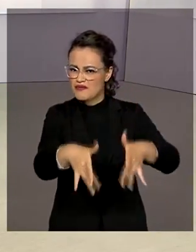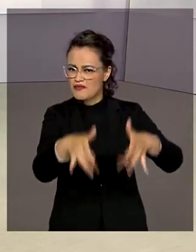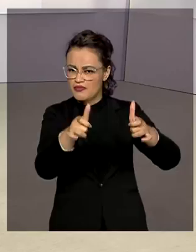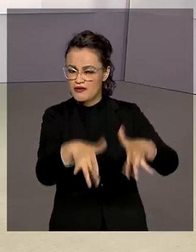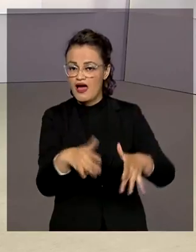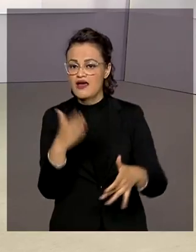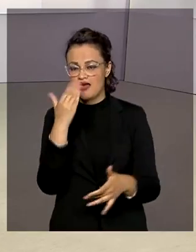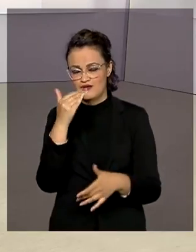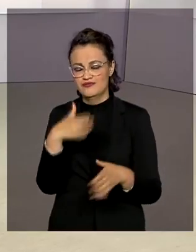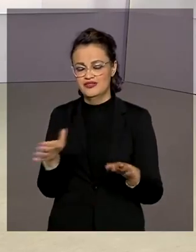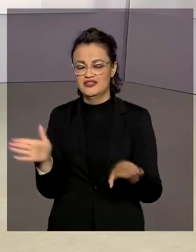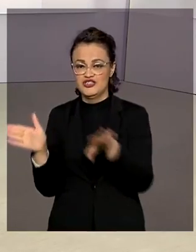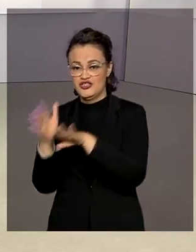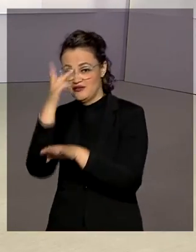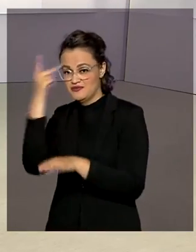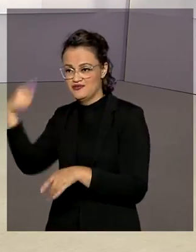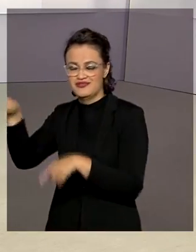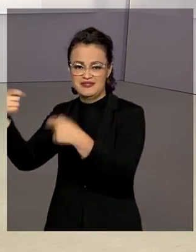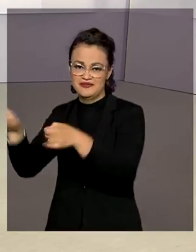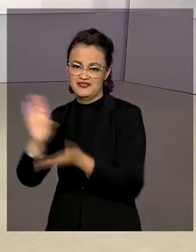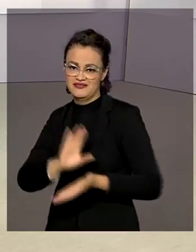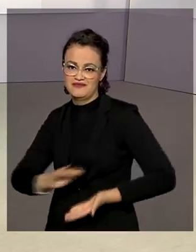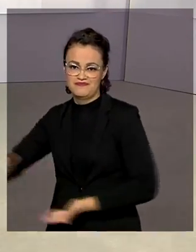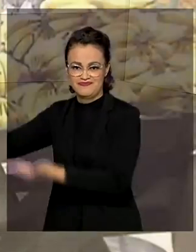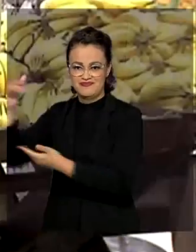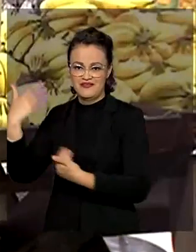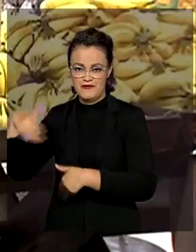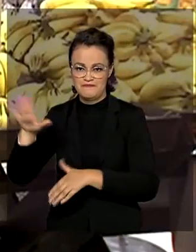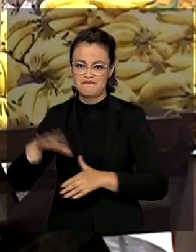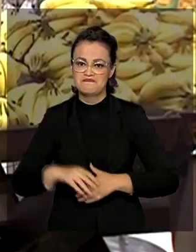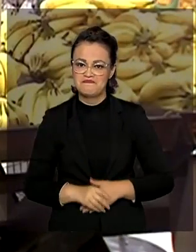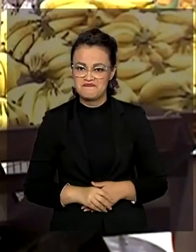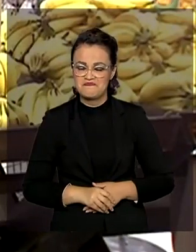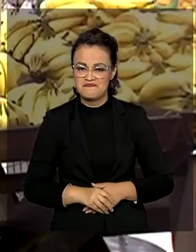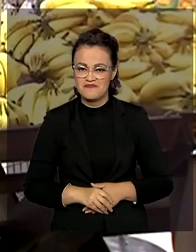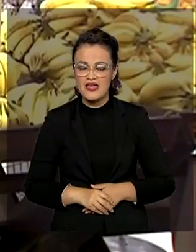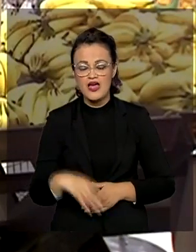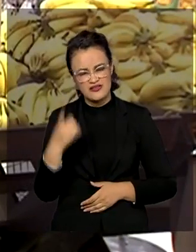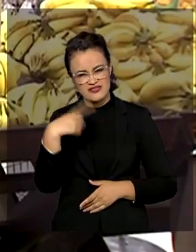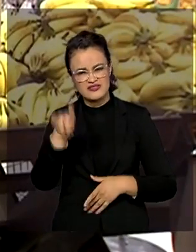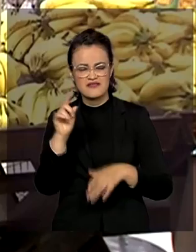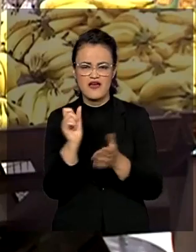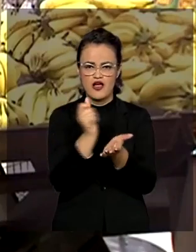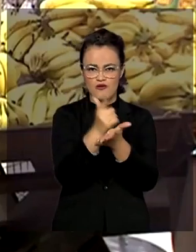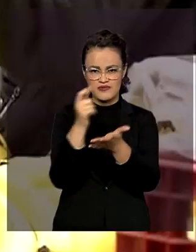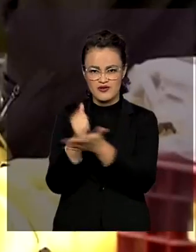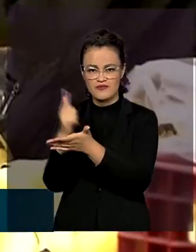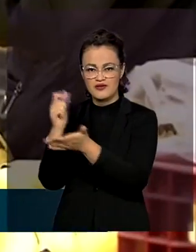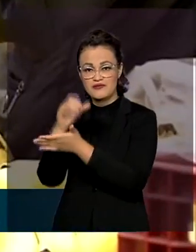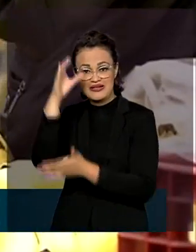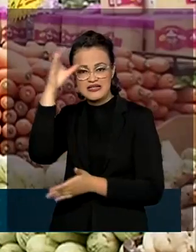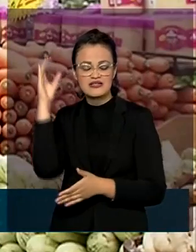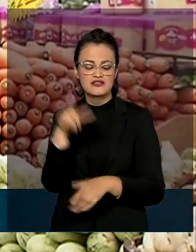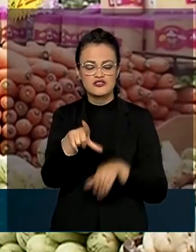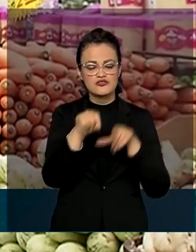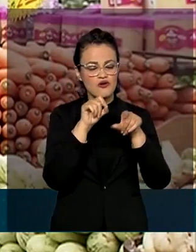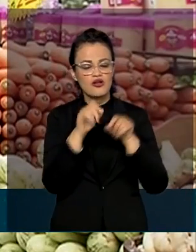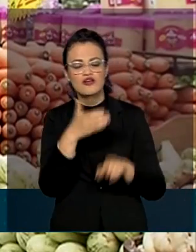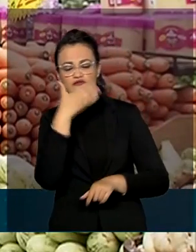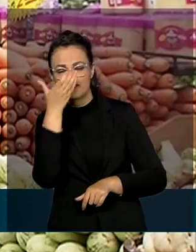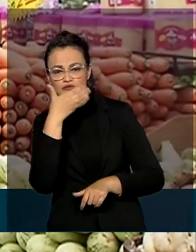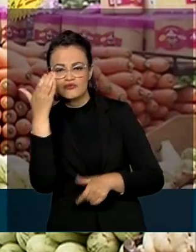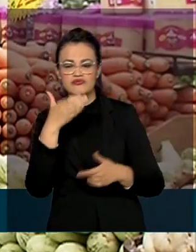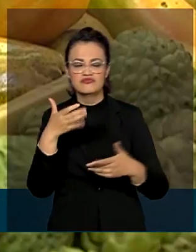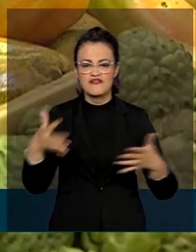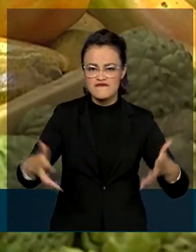comida chegue mais rápido a quem precisa. Ao ir às compras, o consumidor escolhe frutas, legumes